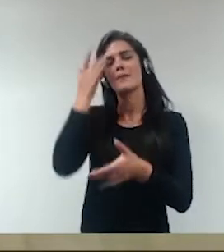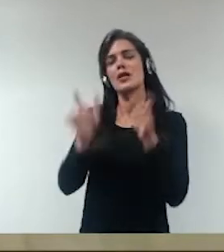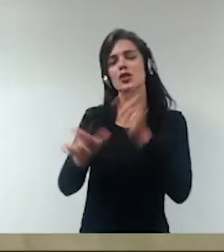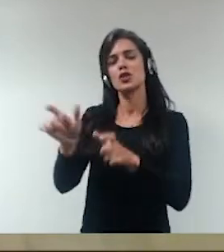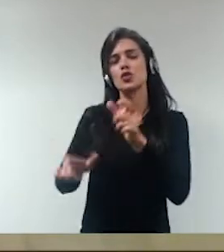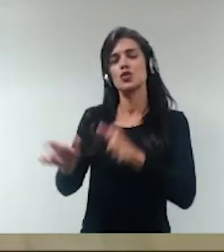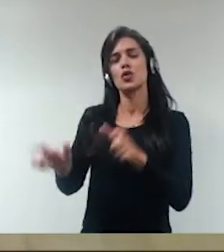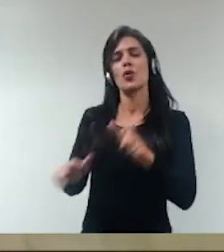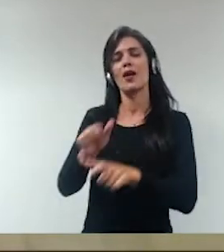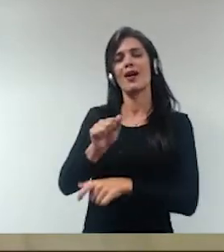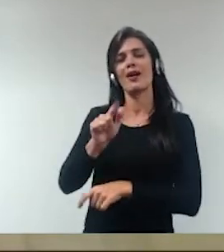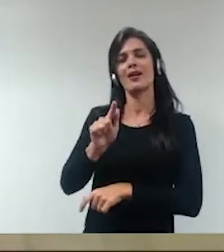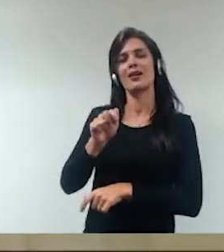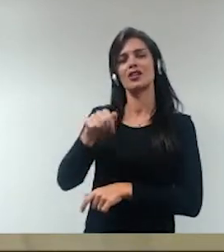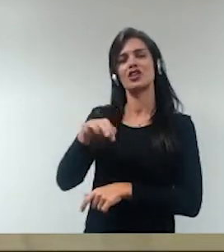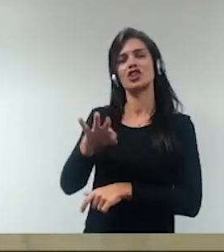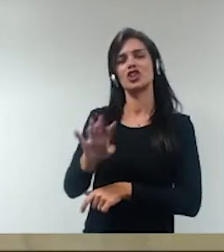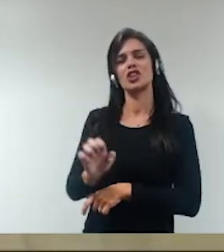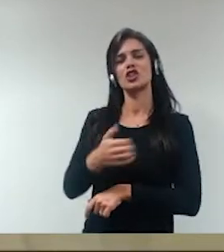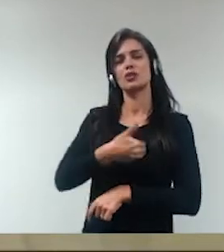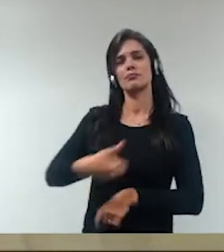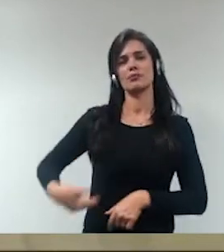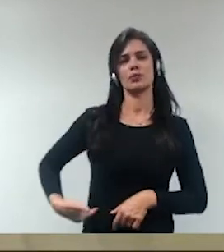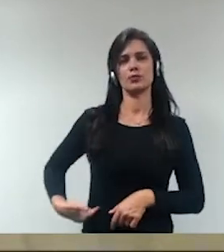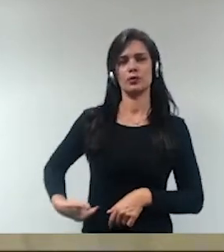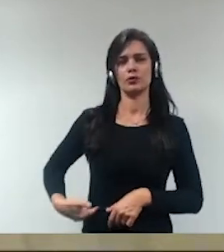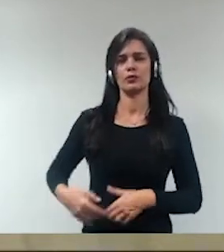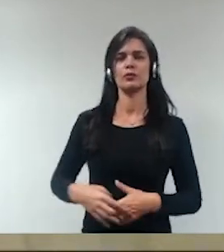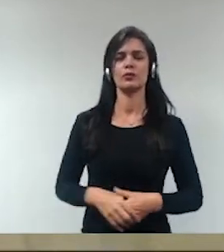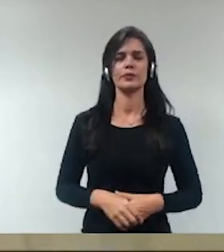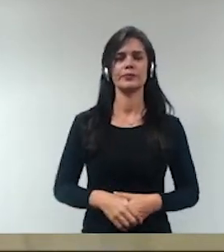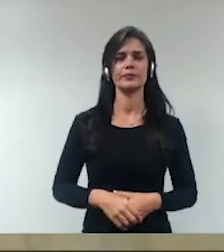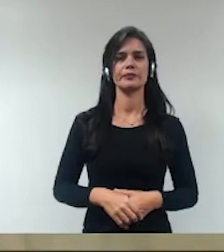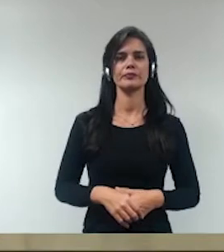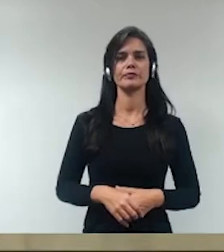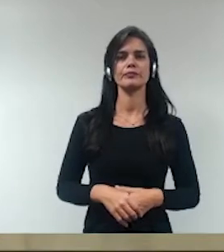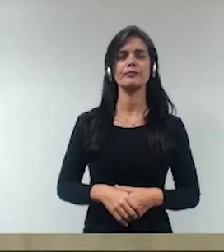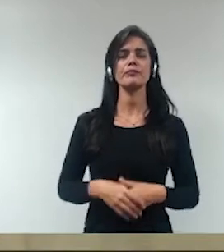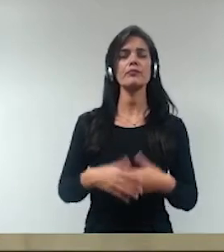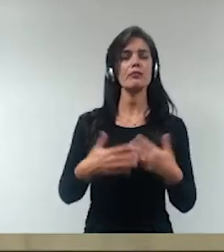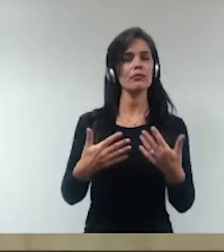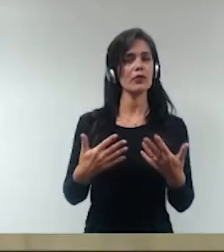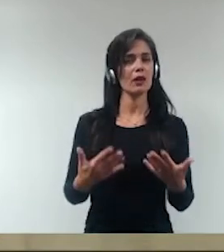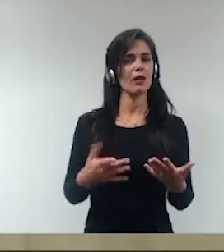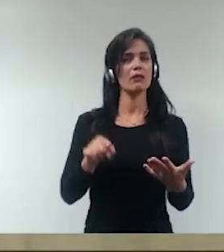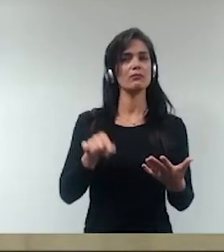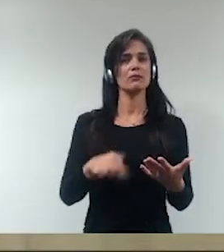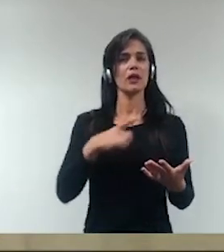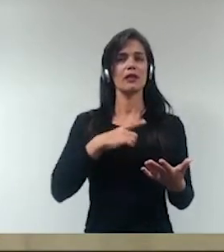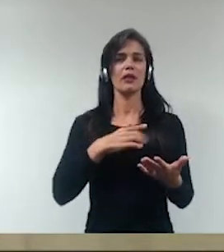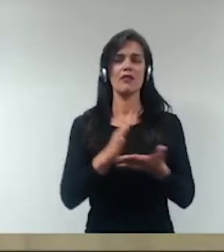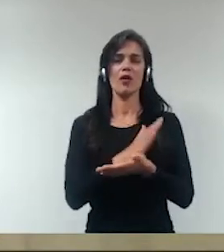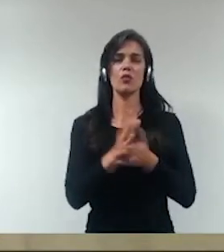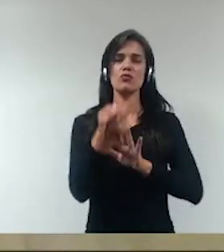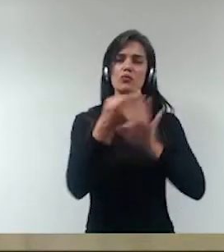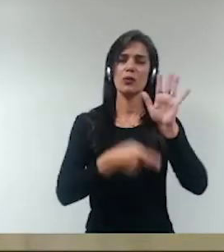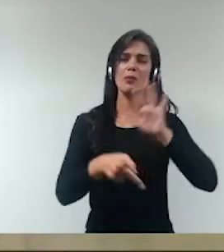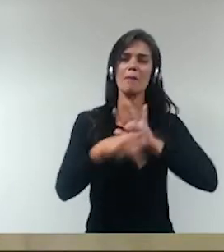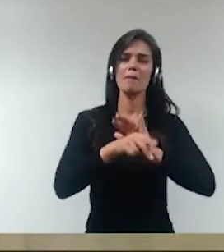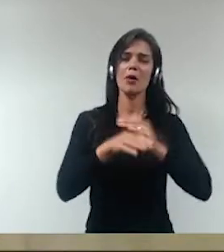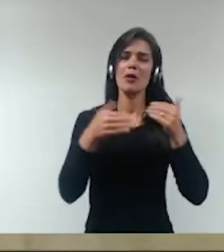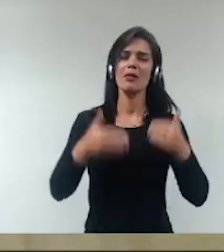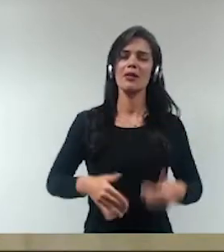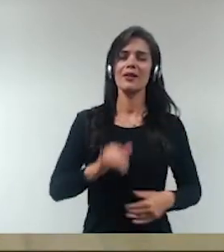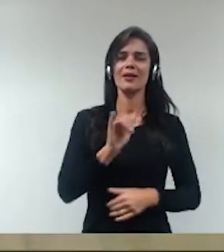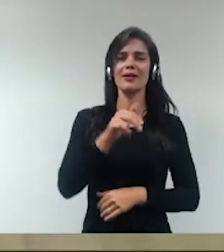Então, buscou-se, né, através de programas de integridade, que eu vou falar um